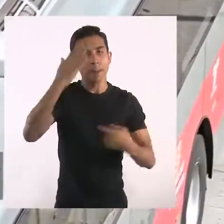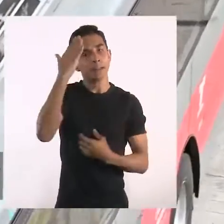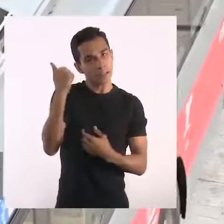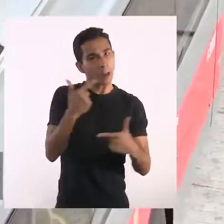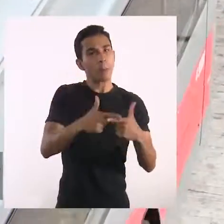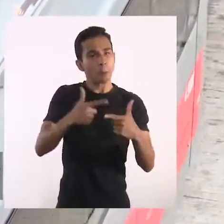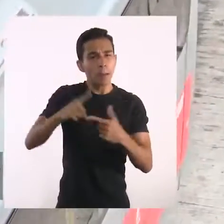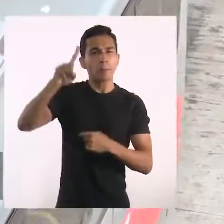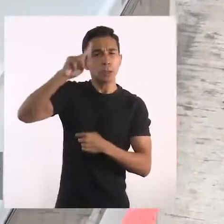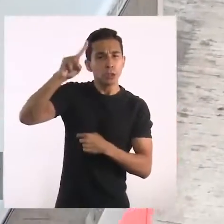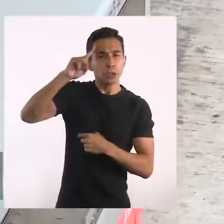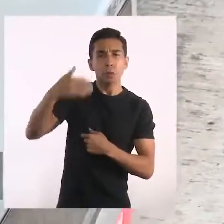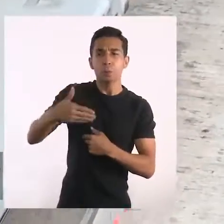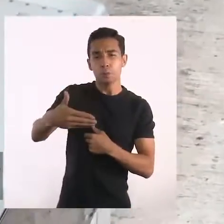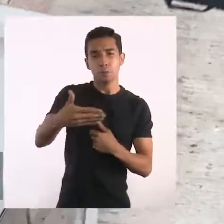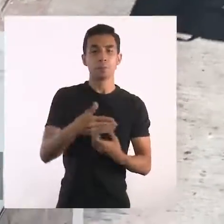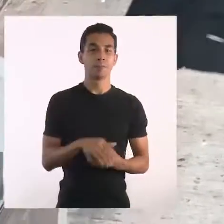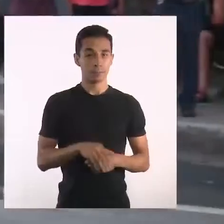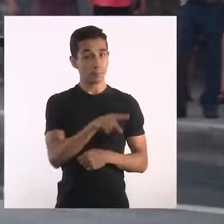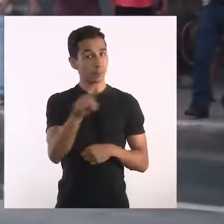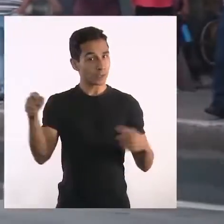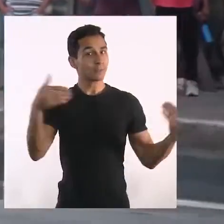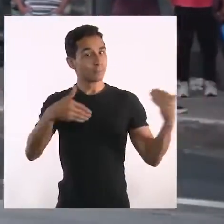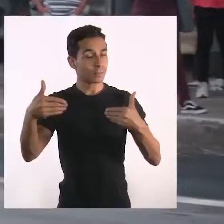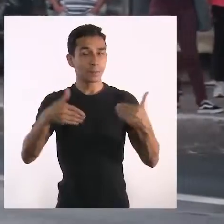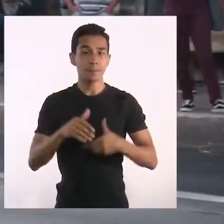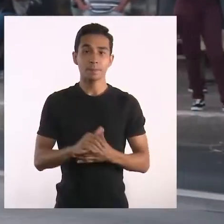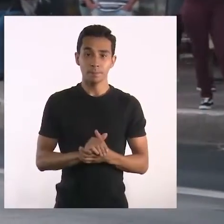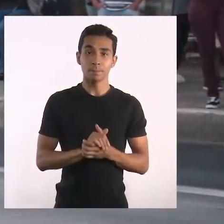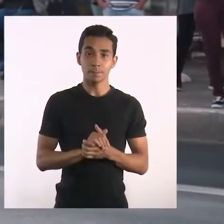a cidade e seus desafios cotidianos. Vocês!